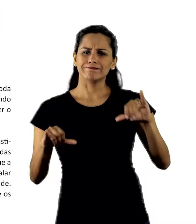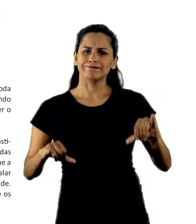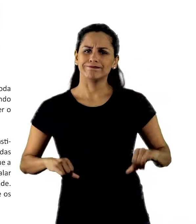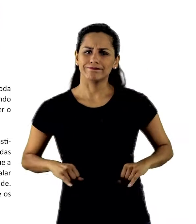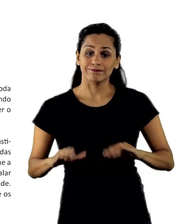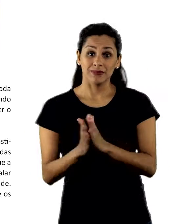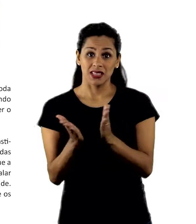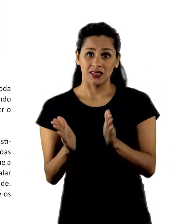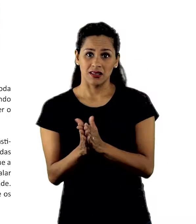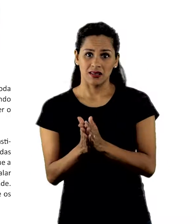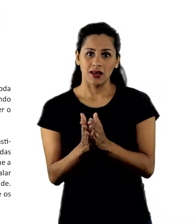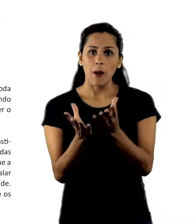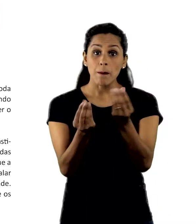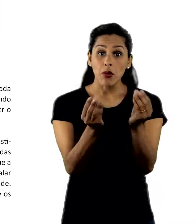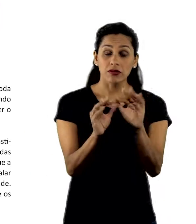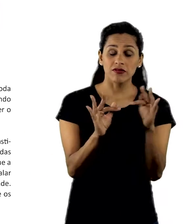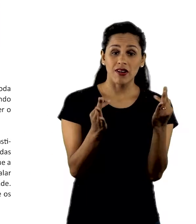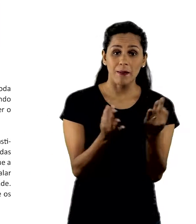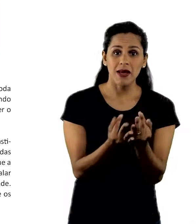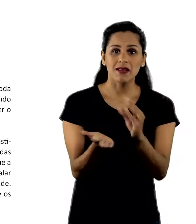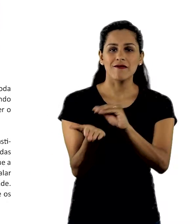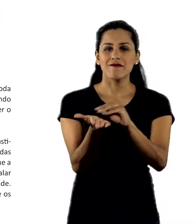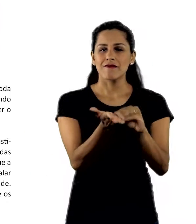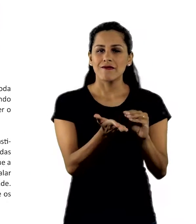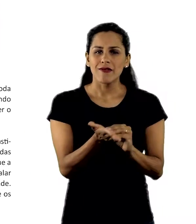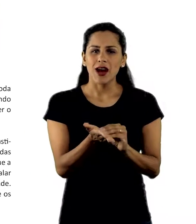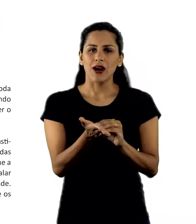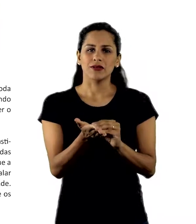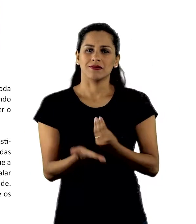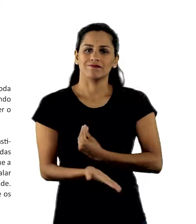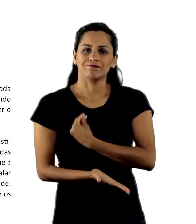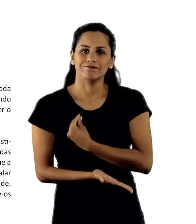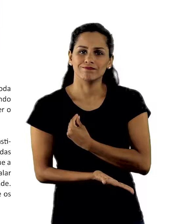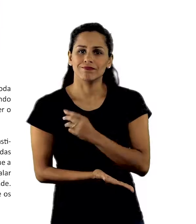Muitas famílias não estão conseguindo manter o mínimo para sobreviver.